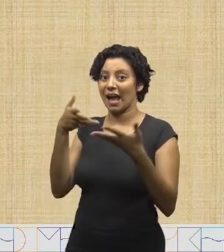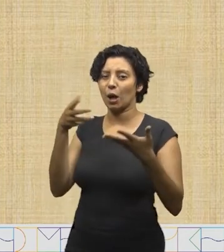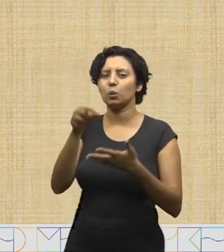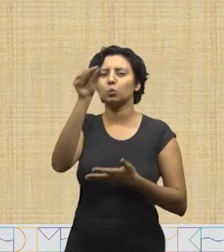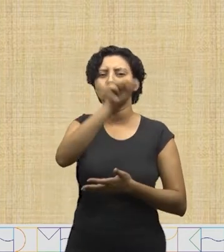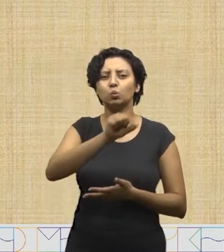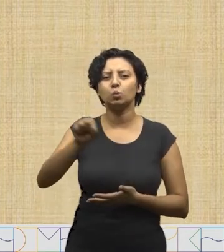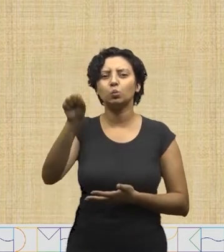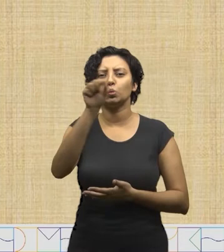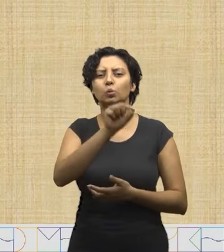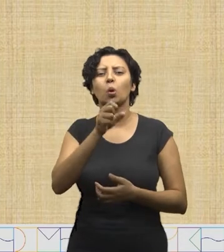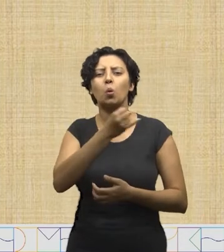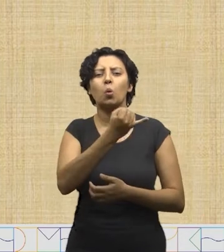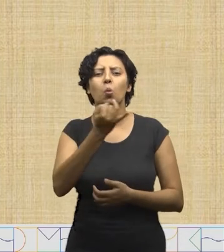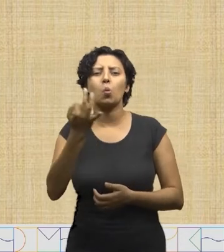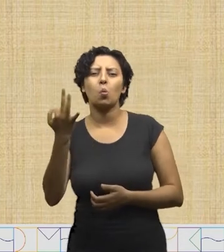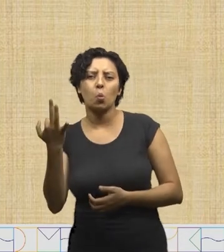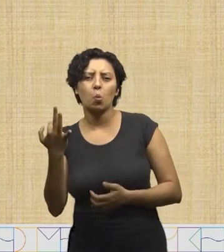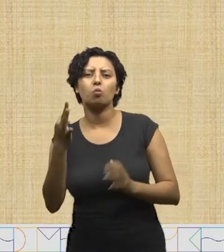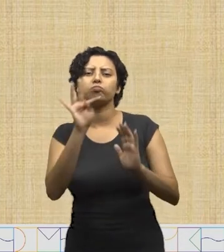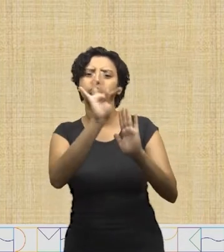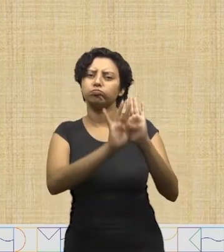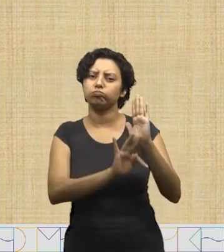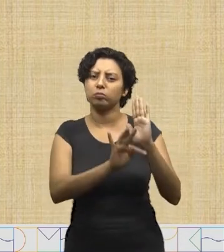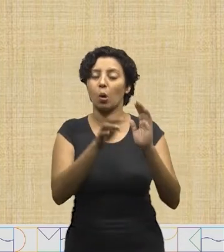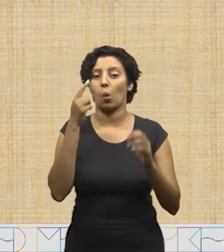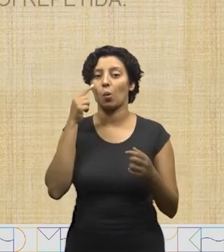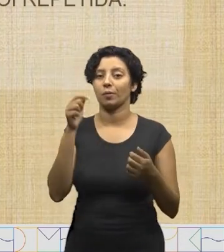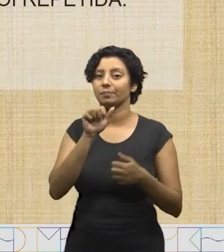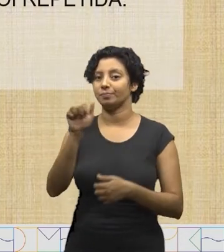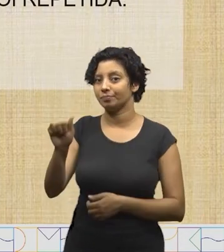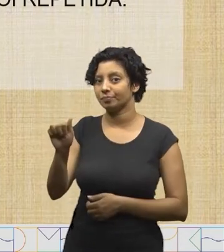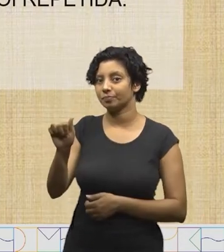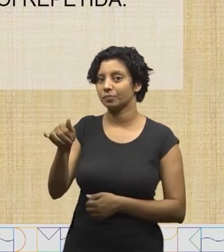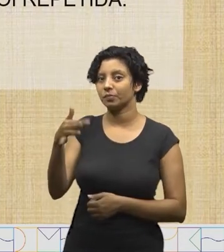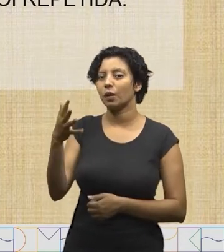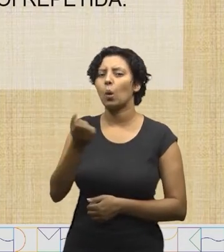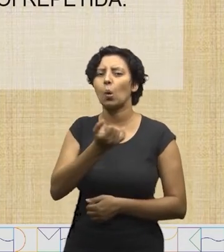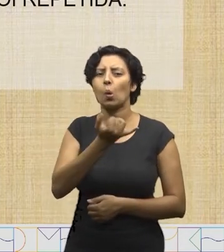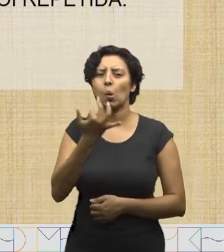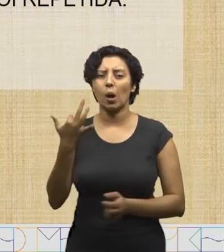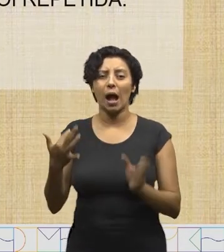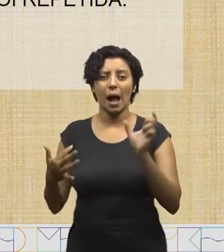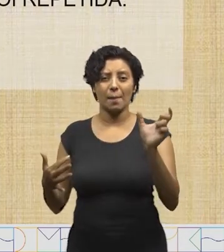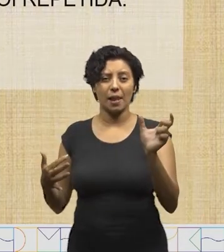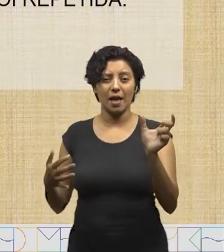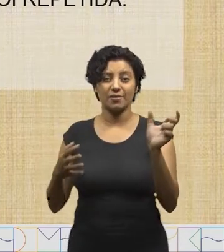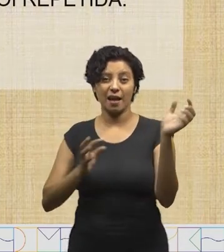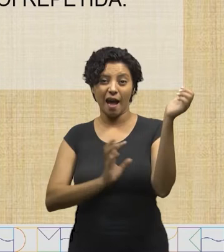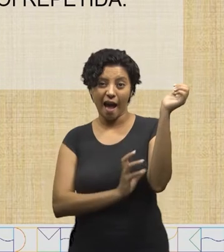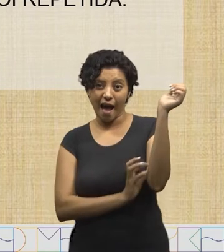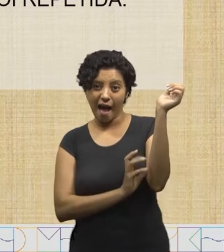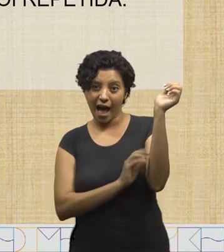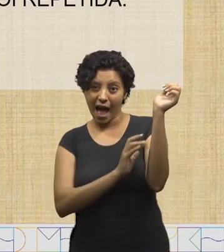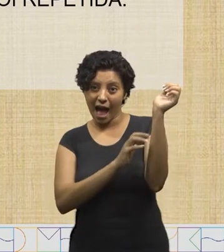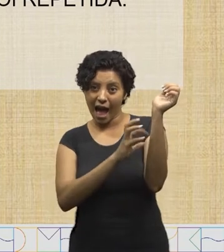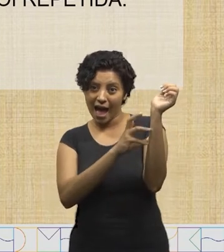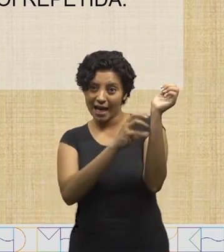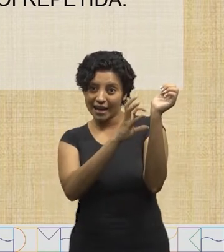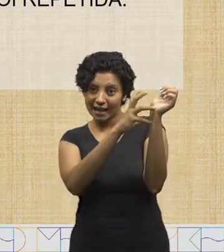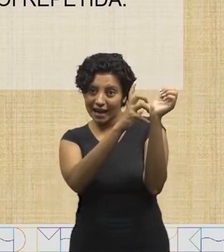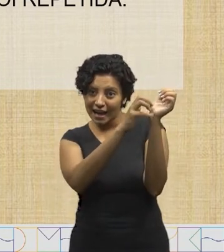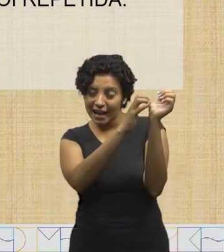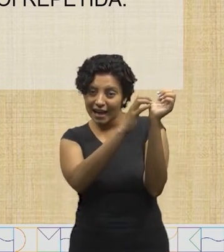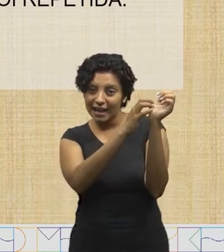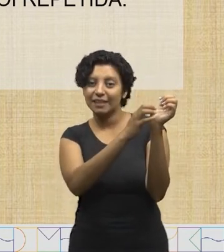Agora circule e conte no texto. Letra A. Quantas vezes a